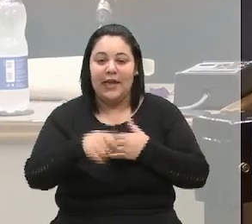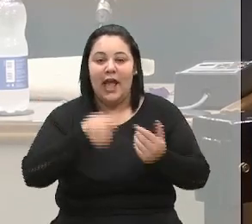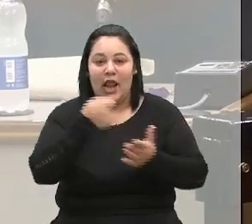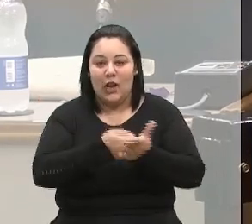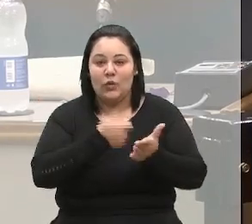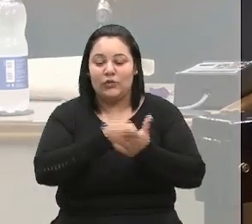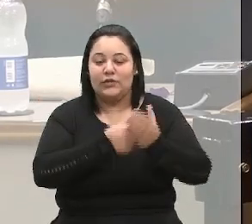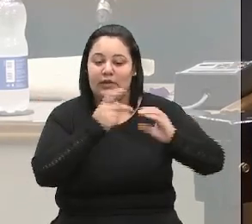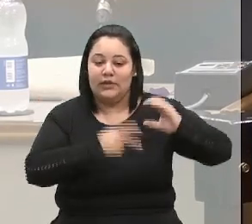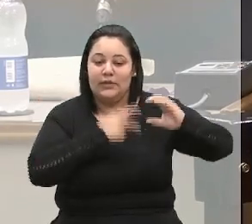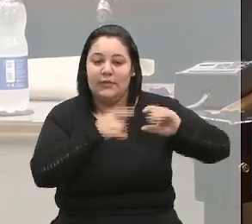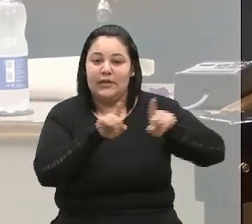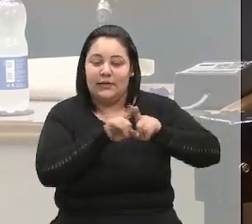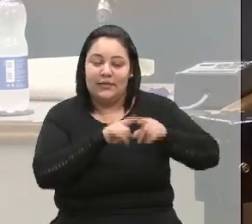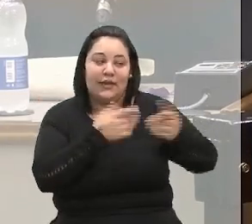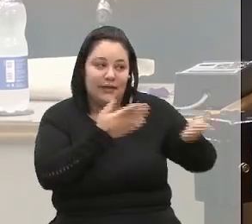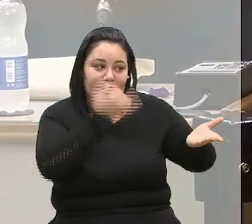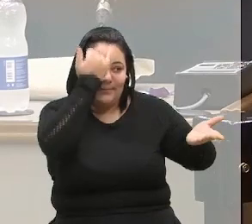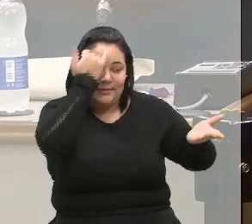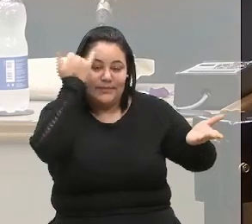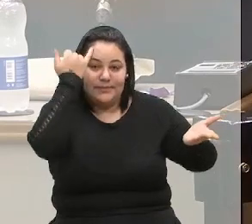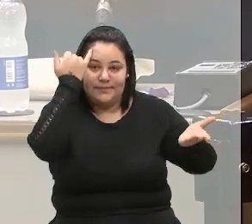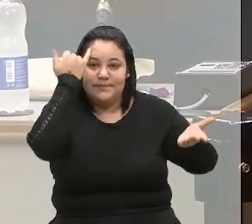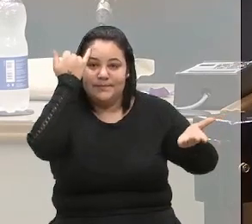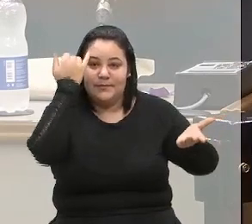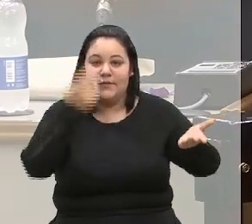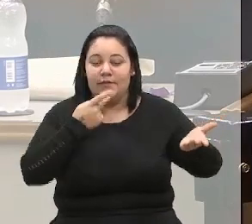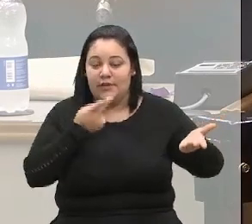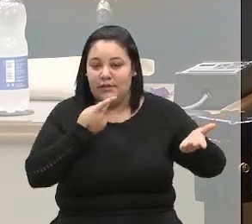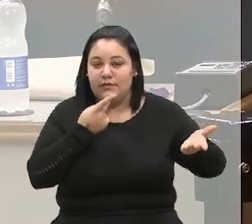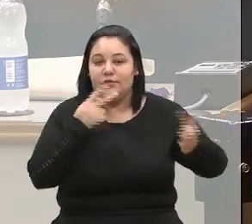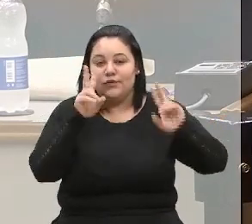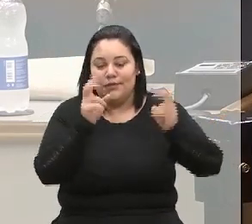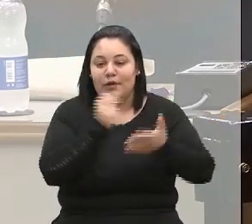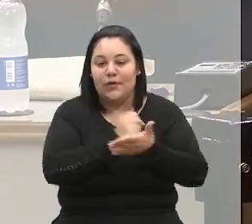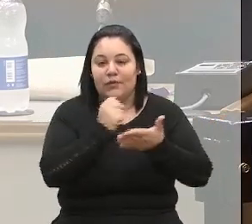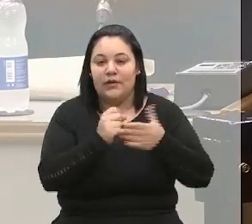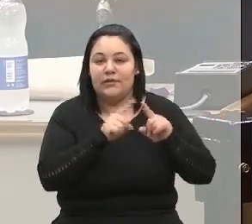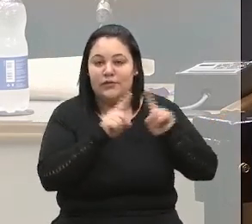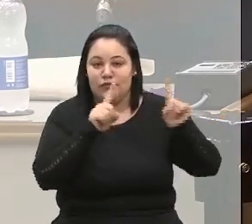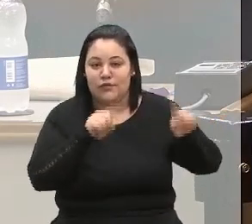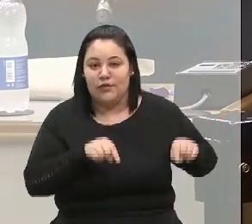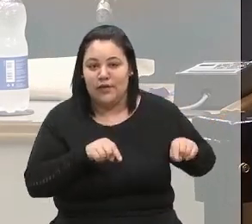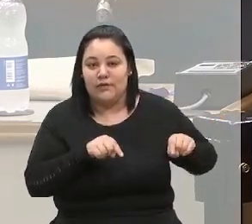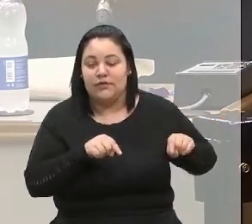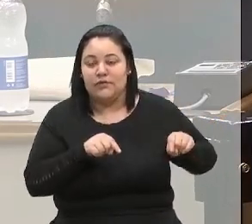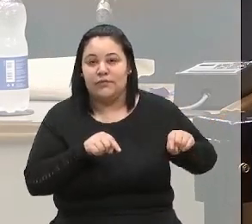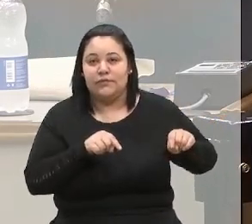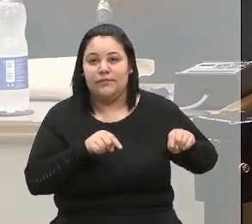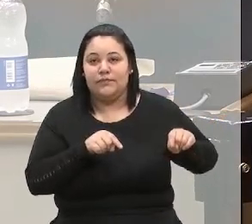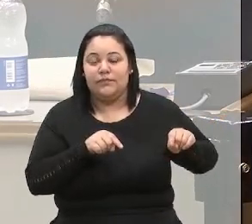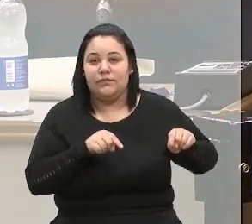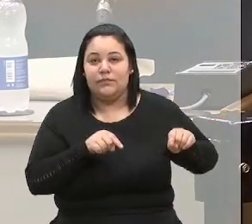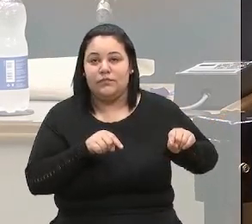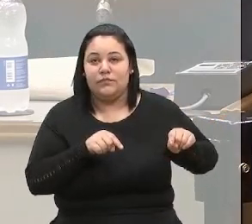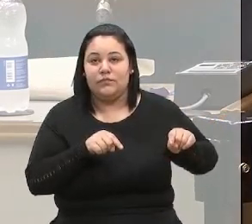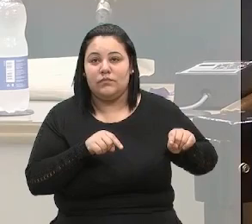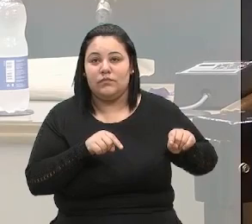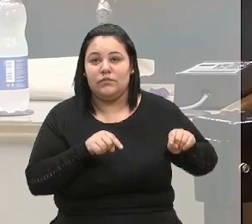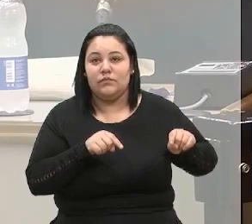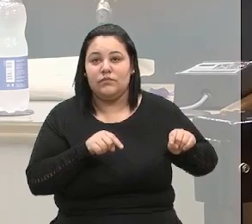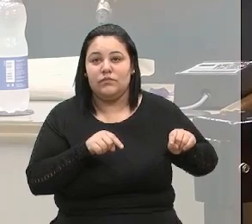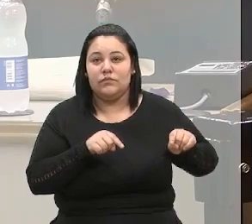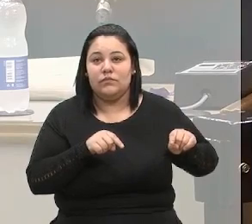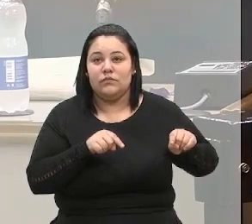né, vereador D'Ambrós, referente ao aumento de efetivo, ao aumento de